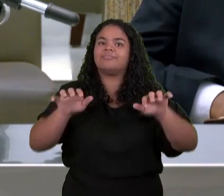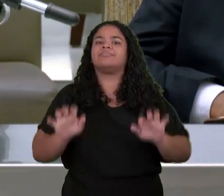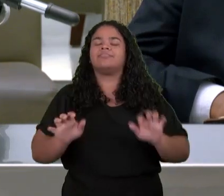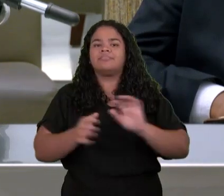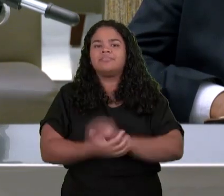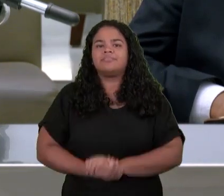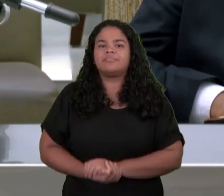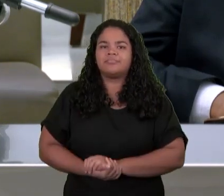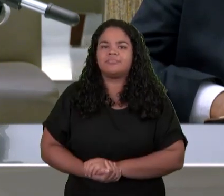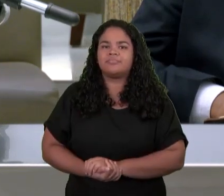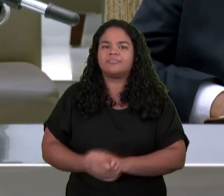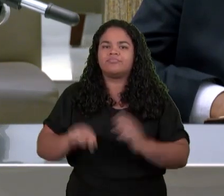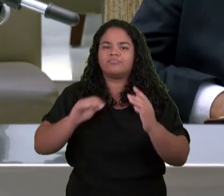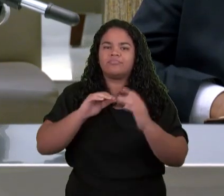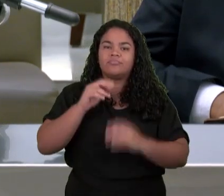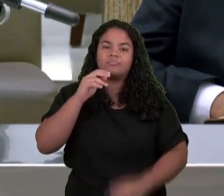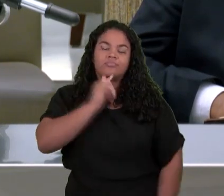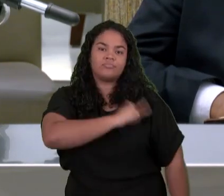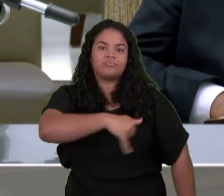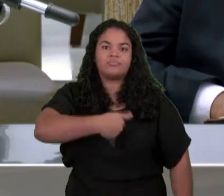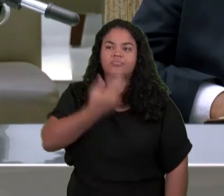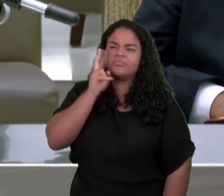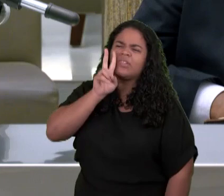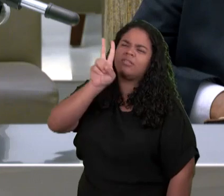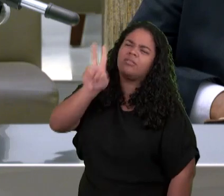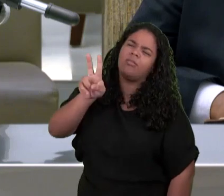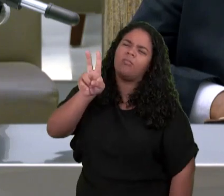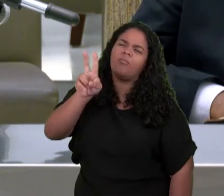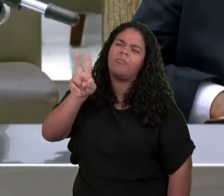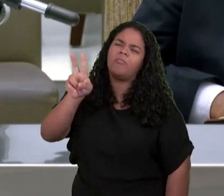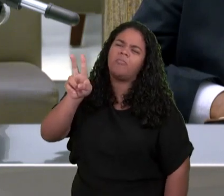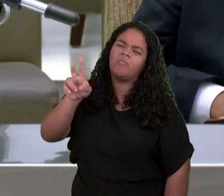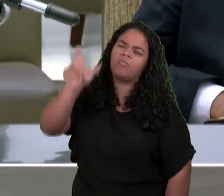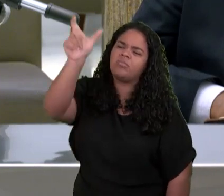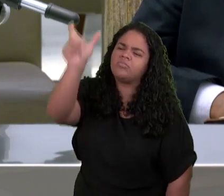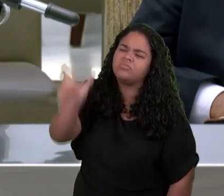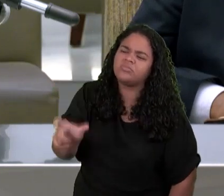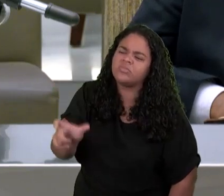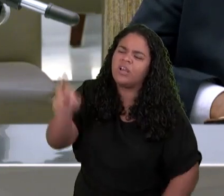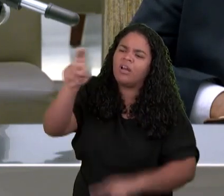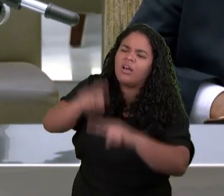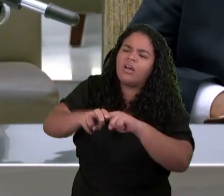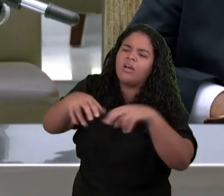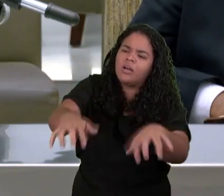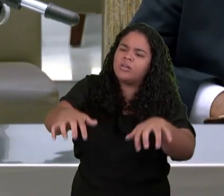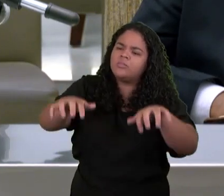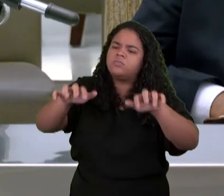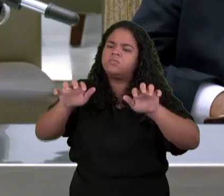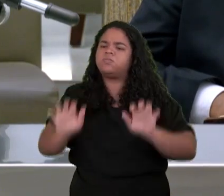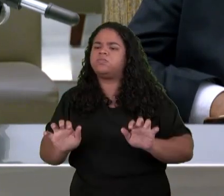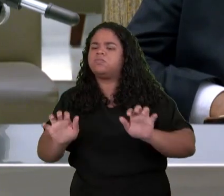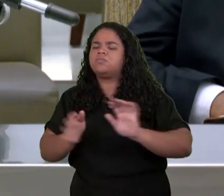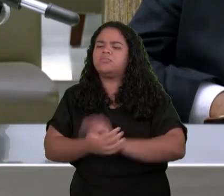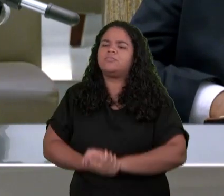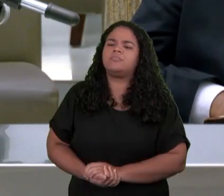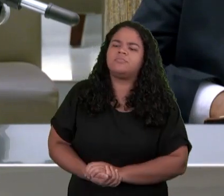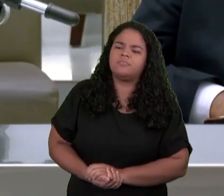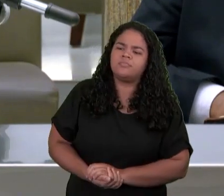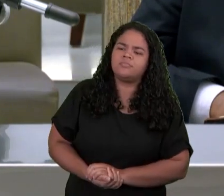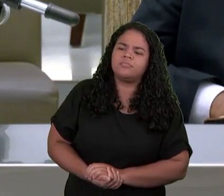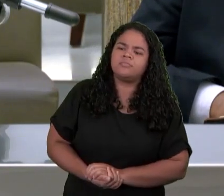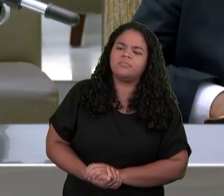Assentado Sobre o trono E o que estava Assentado Era